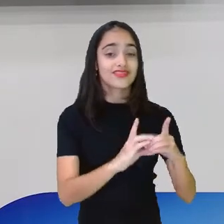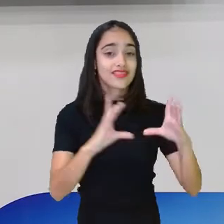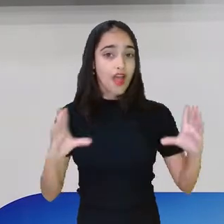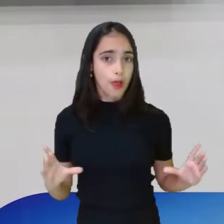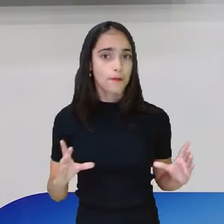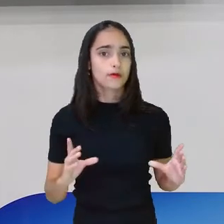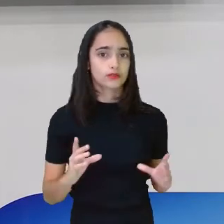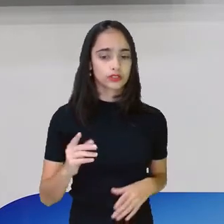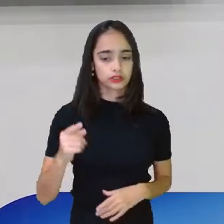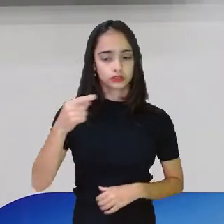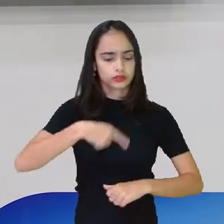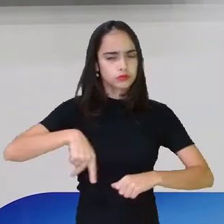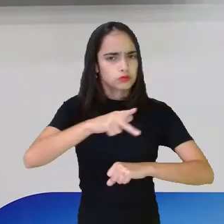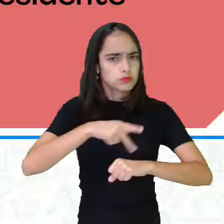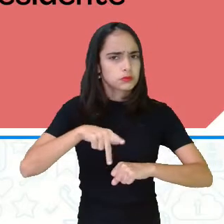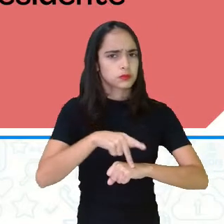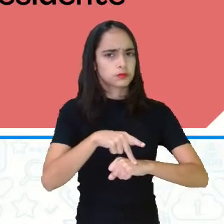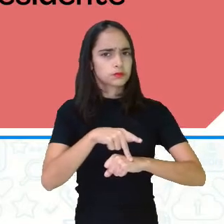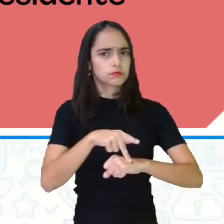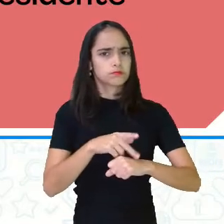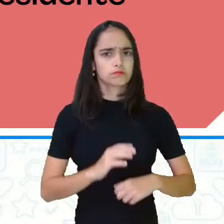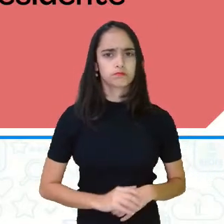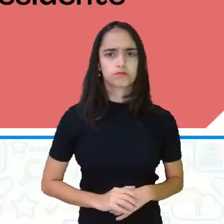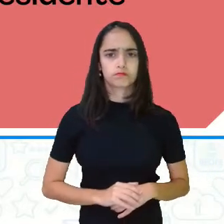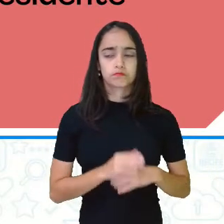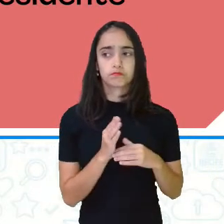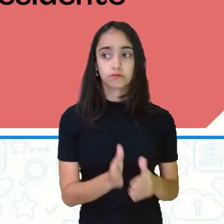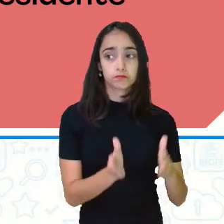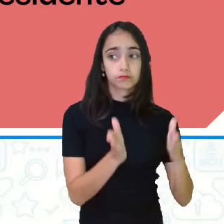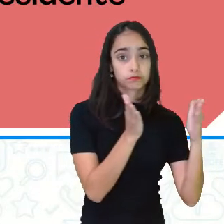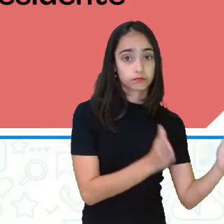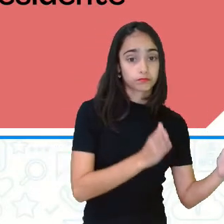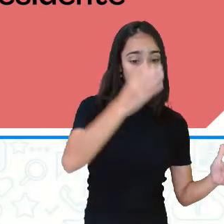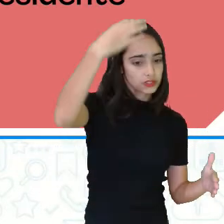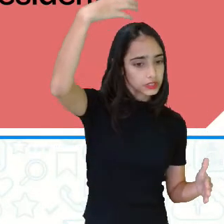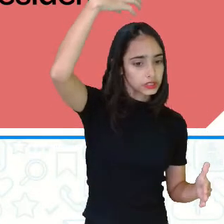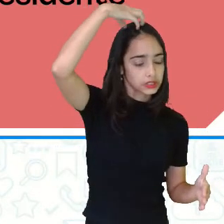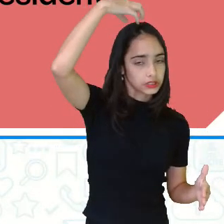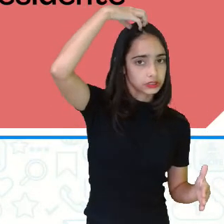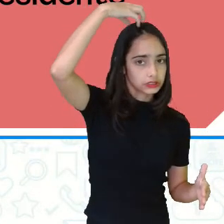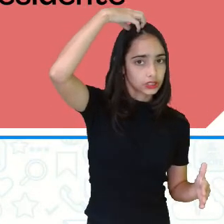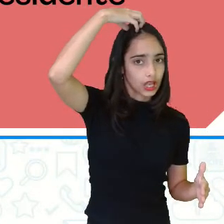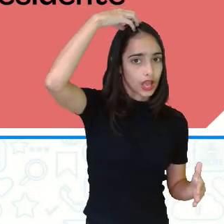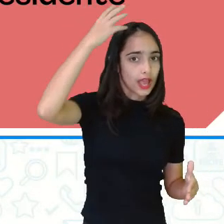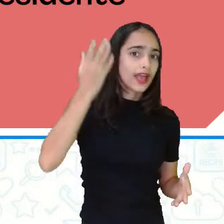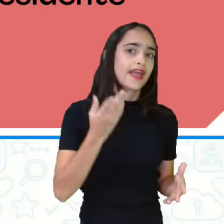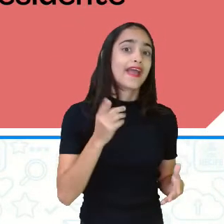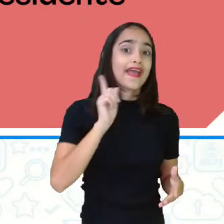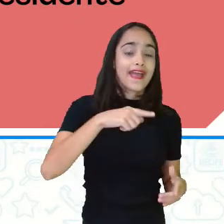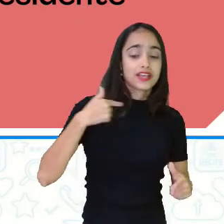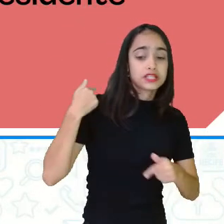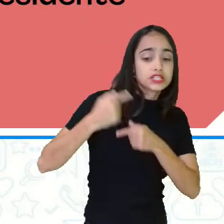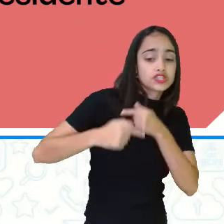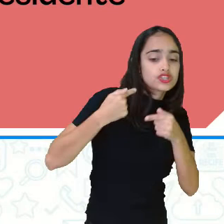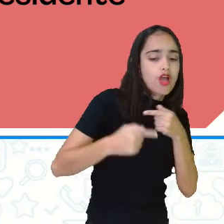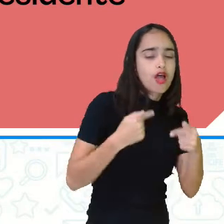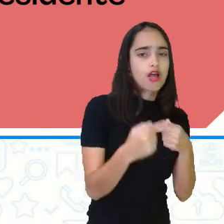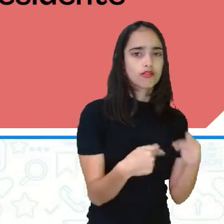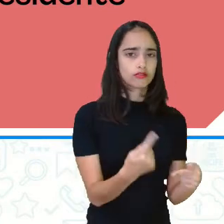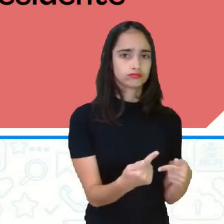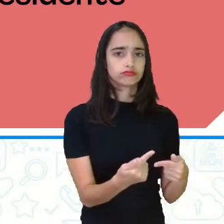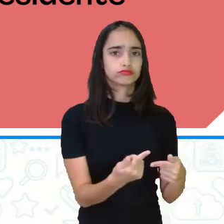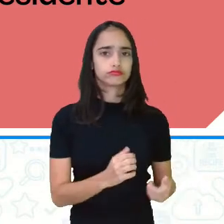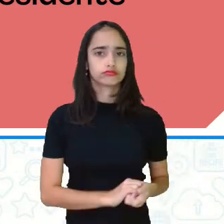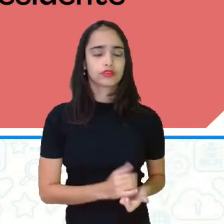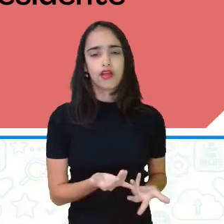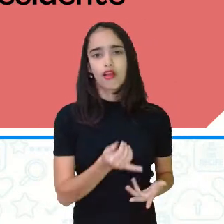agora. Olha, a imperatriz ou o imperador, ele herda, é de uma forma vitalícia. Por exemplo, minha